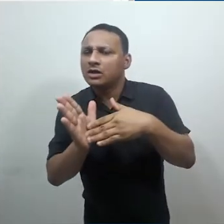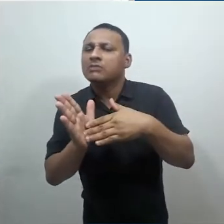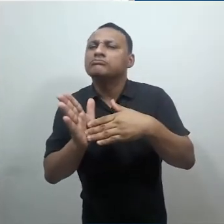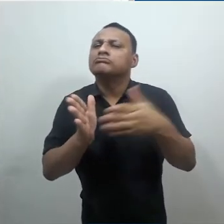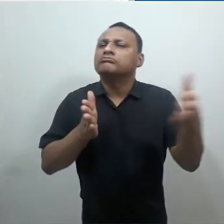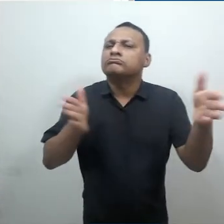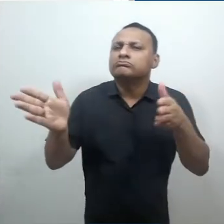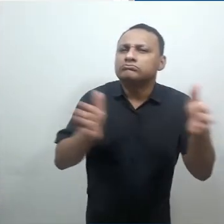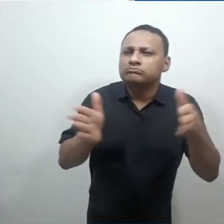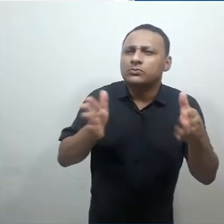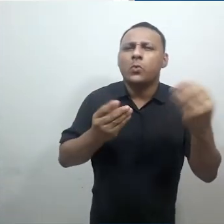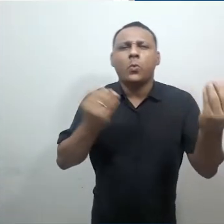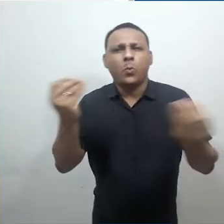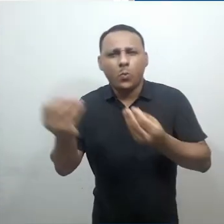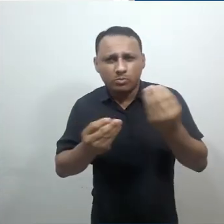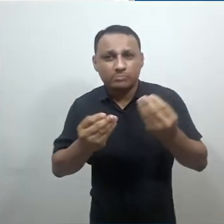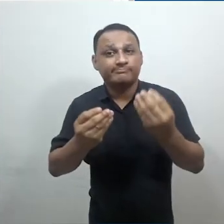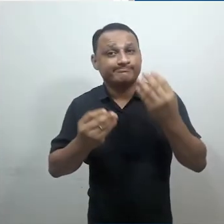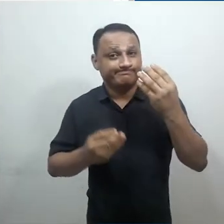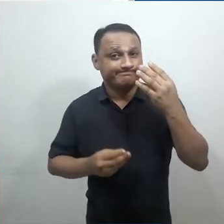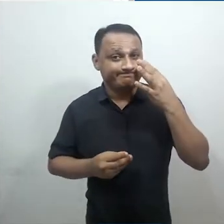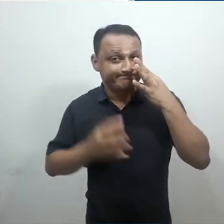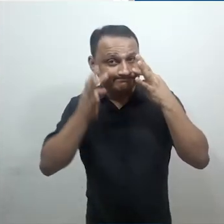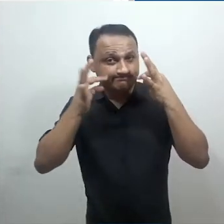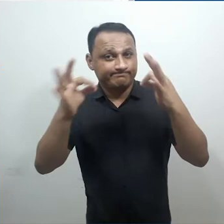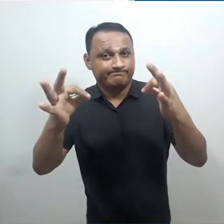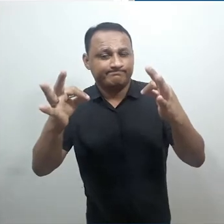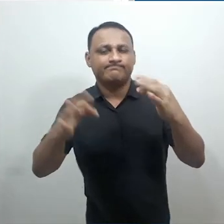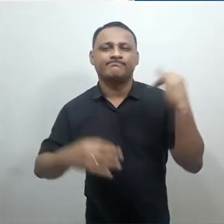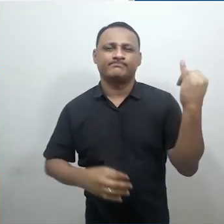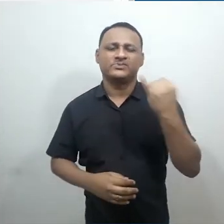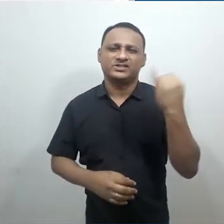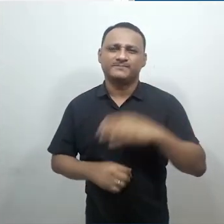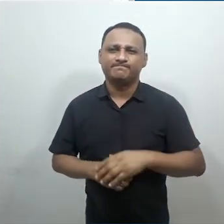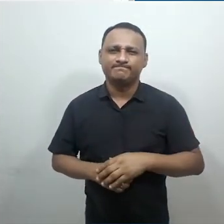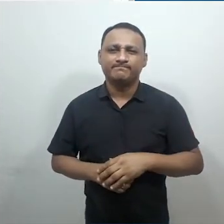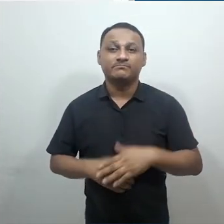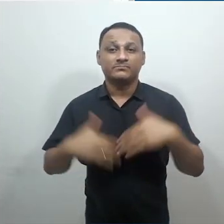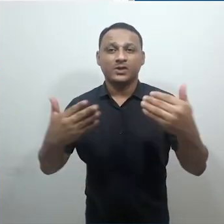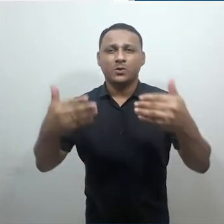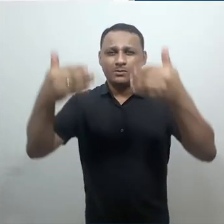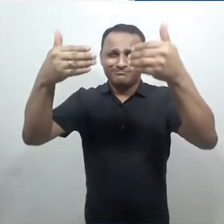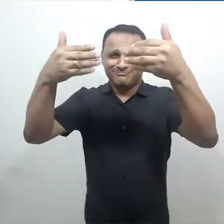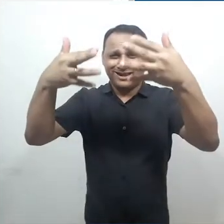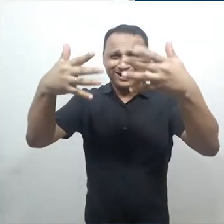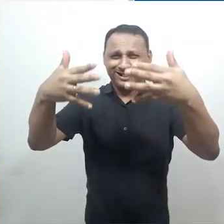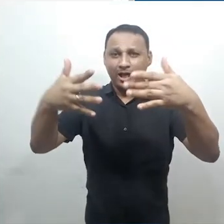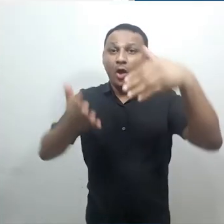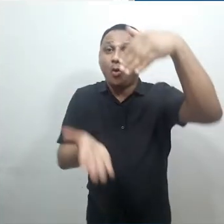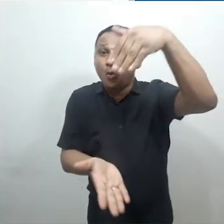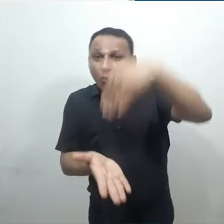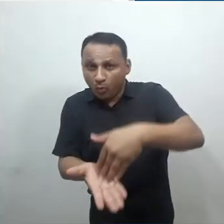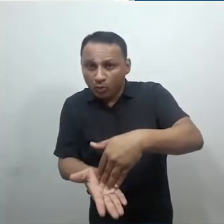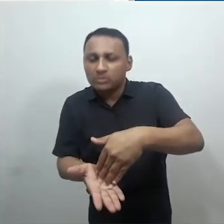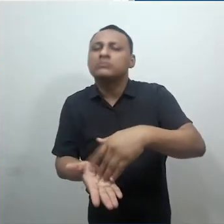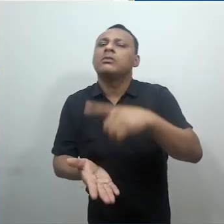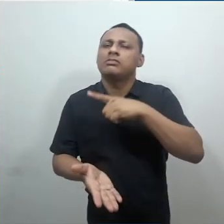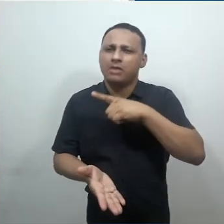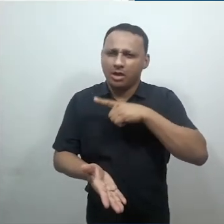Na última linha, existe uma seção comentários sobre envio, onde é possível inserir comentários